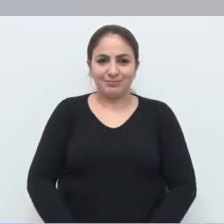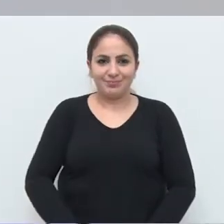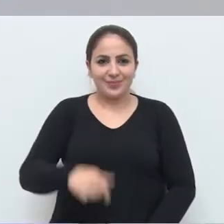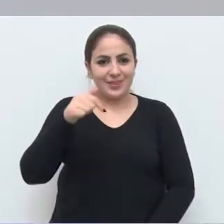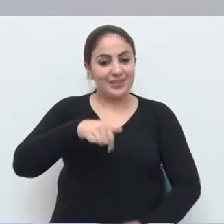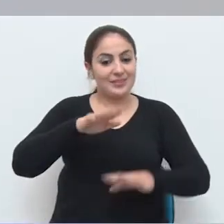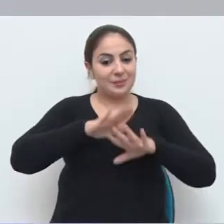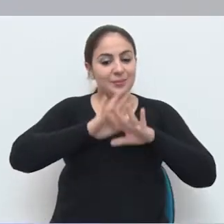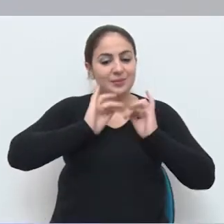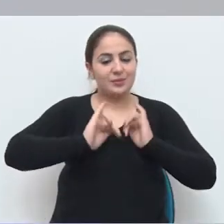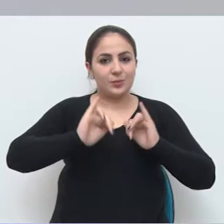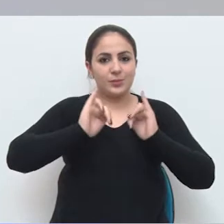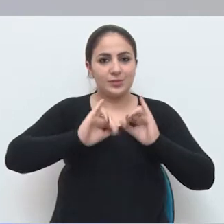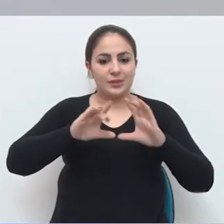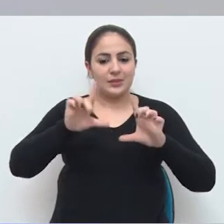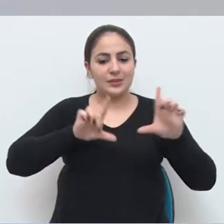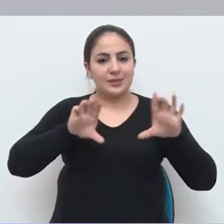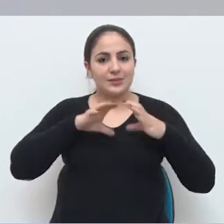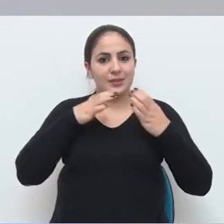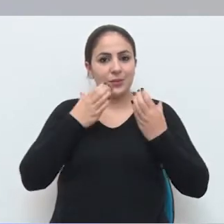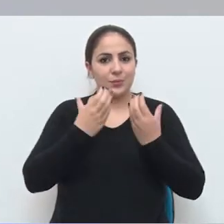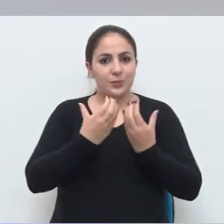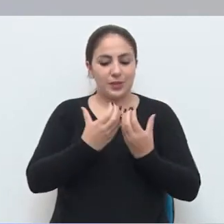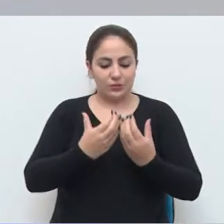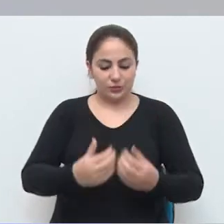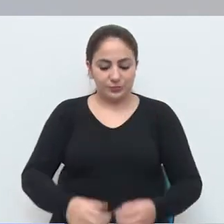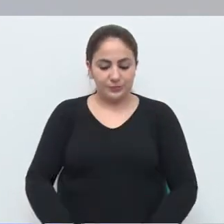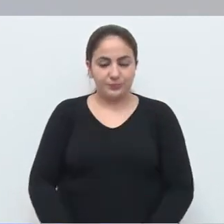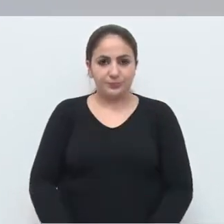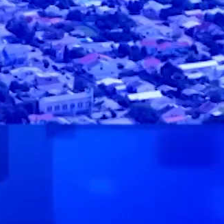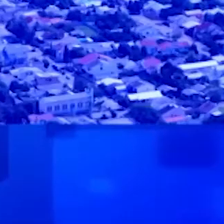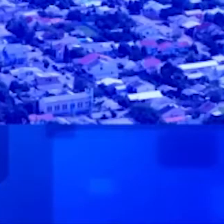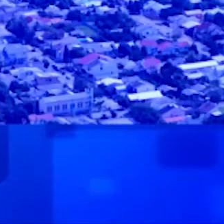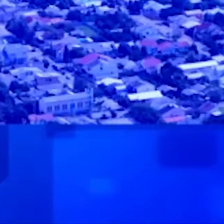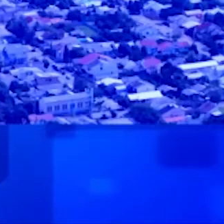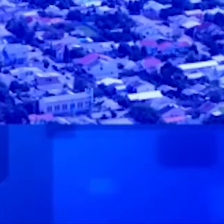Estas e outras informações no canal da comunidade.